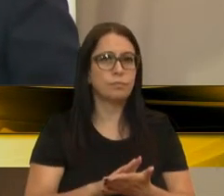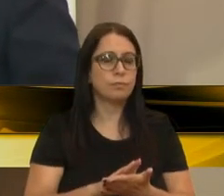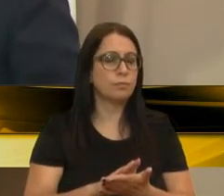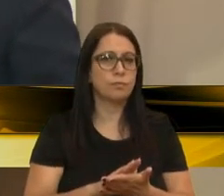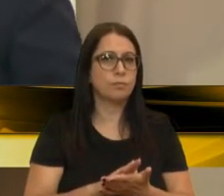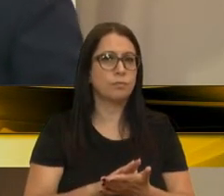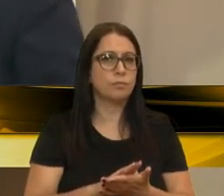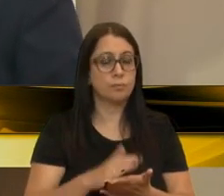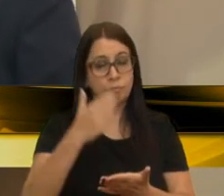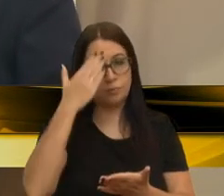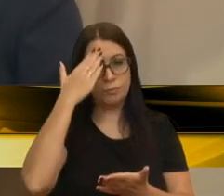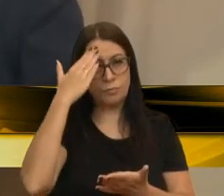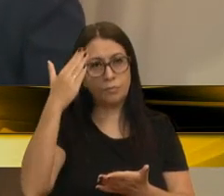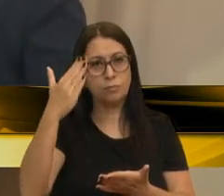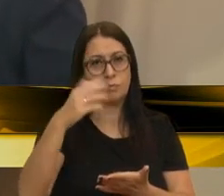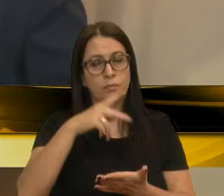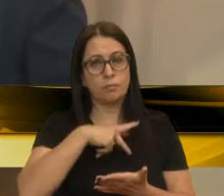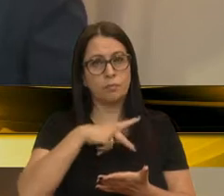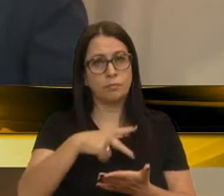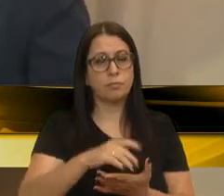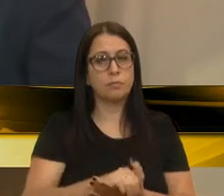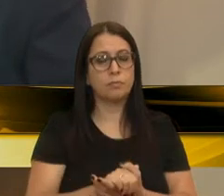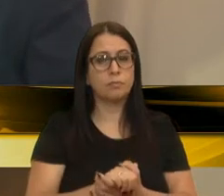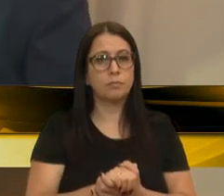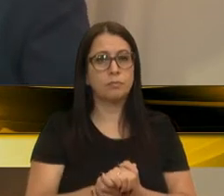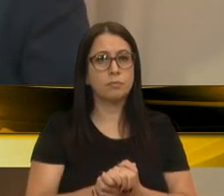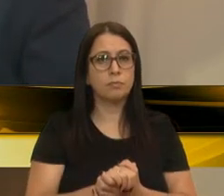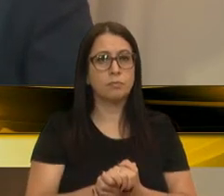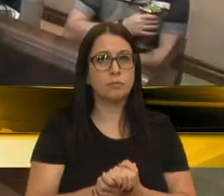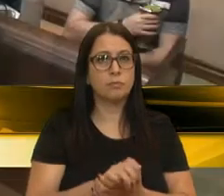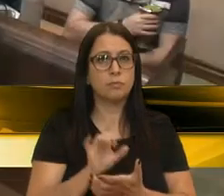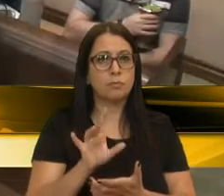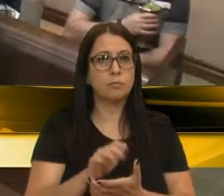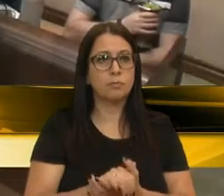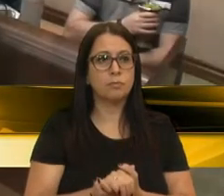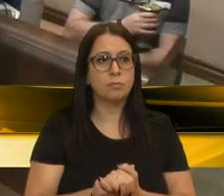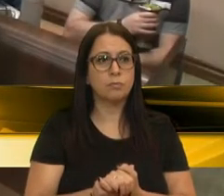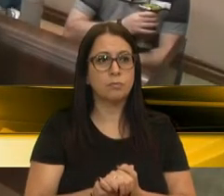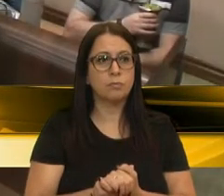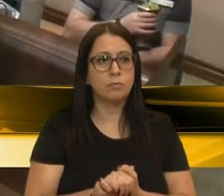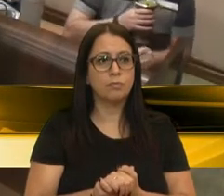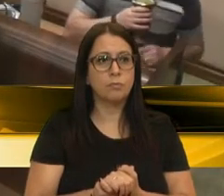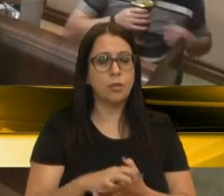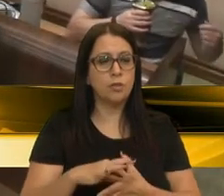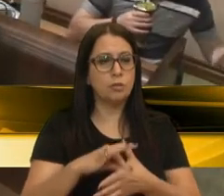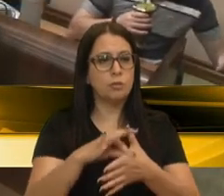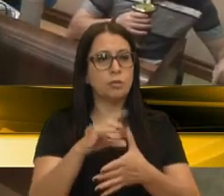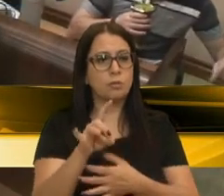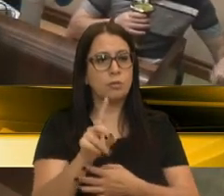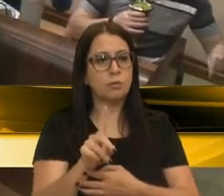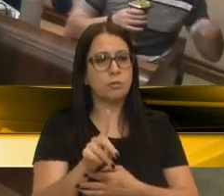Muito obrigado, Sr. Presidente. Era isso. Uma declaração de líder solicitada pela Banca...